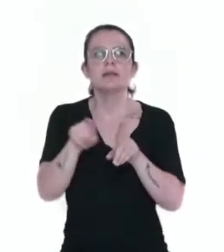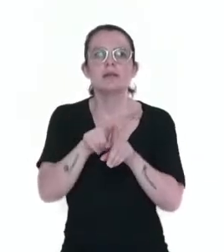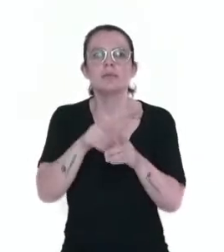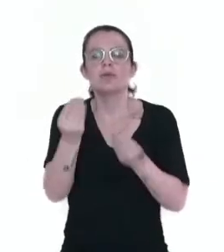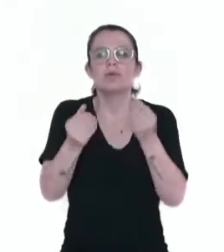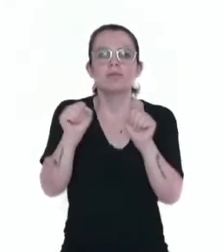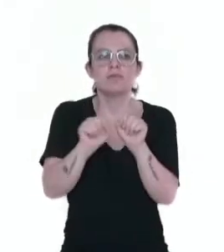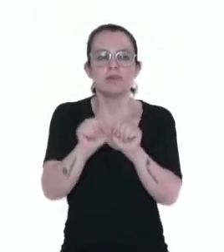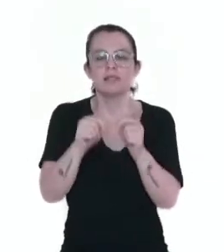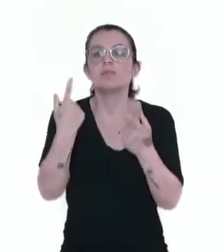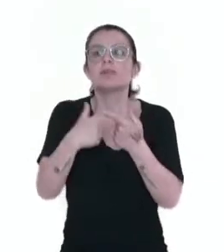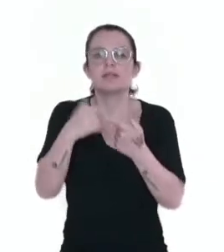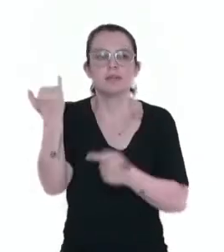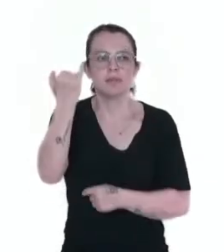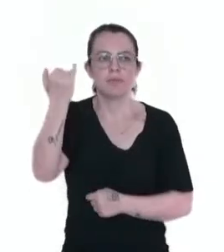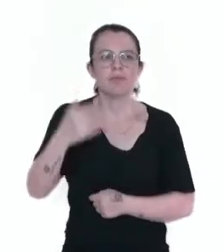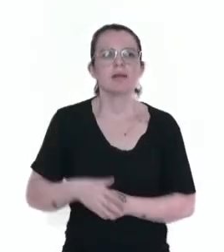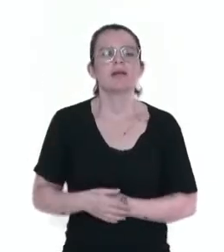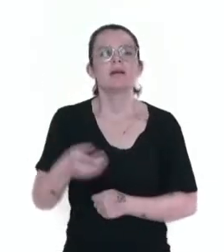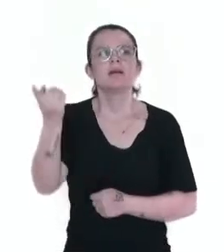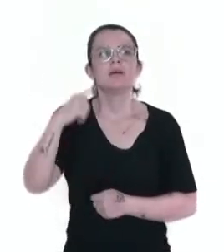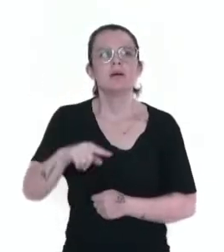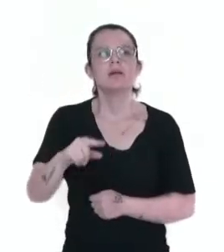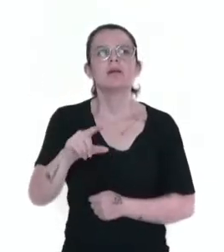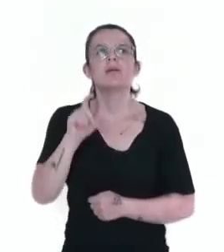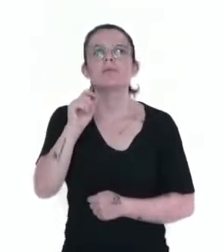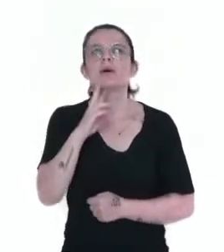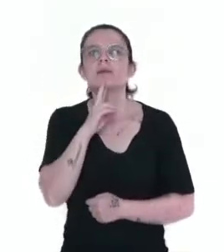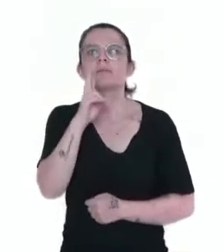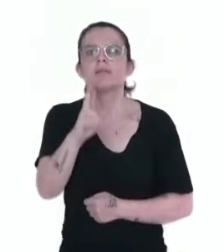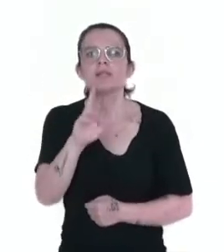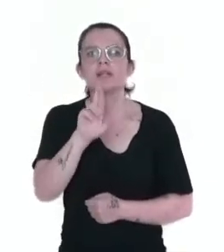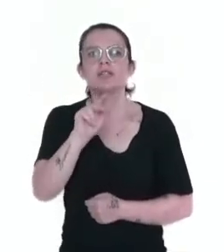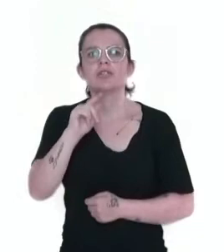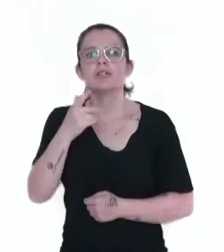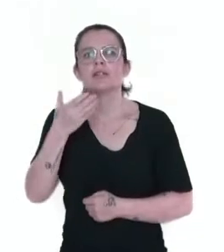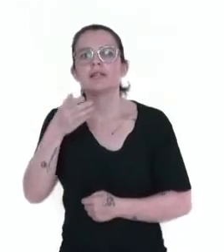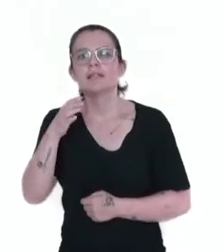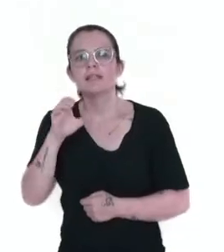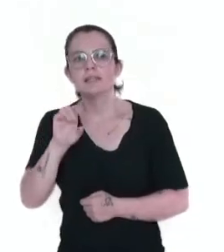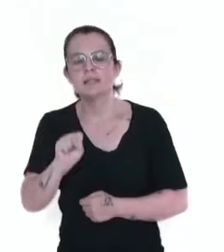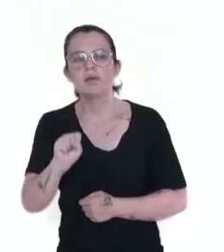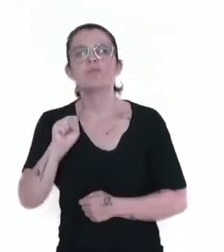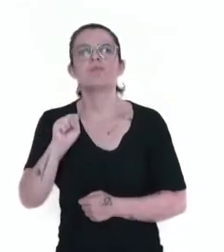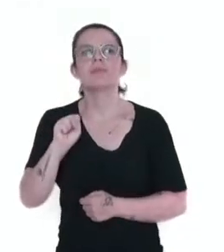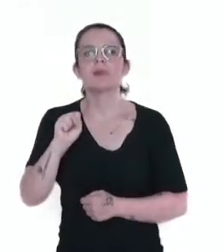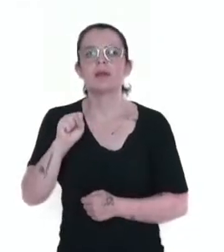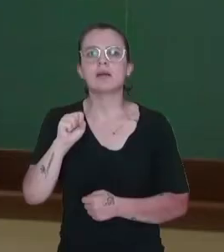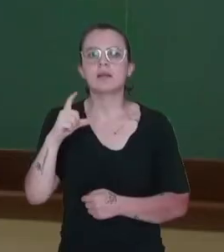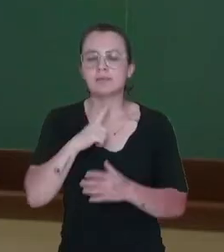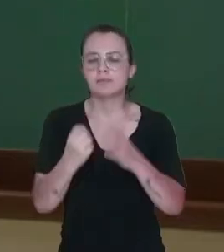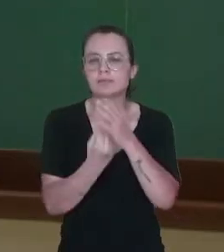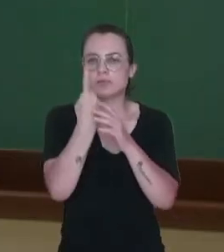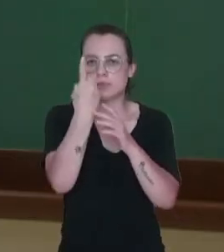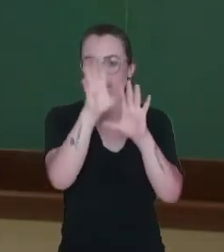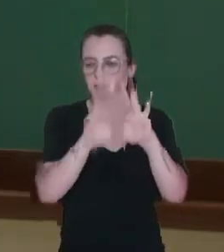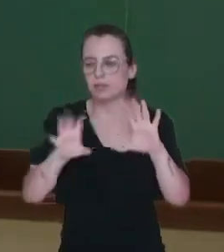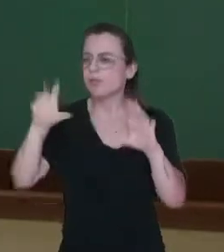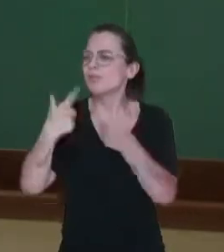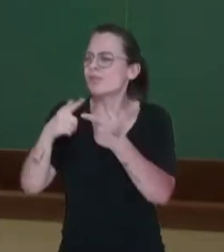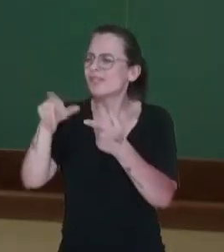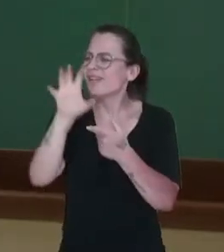pergunta. O resultado da regionalização é a formação de regiões. Para que são criadas essas